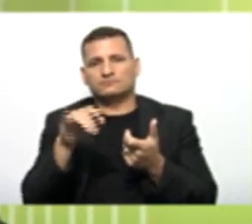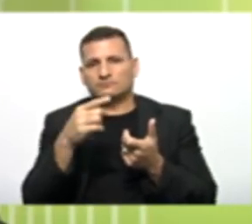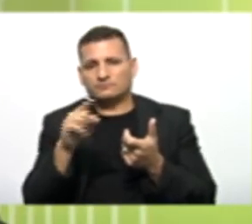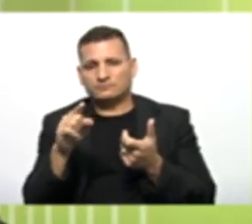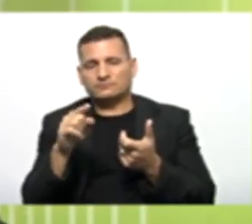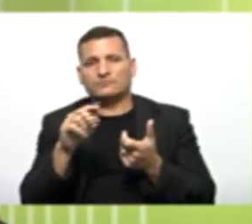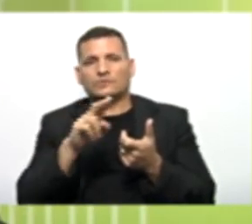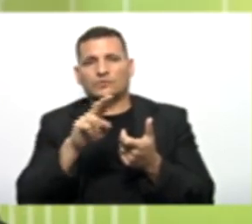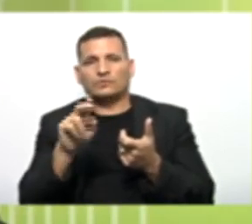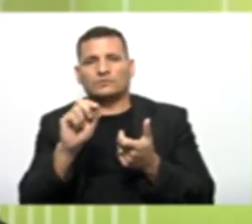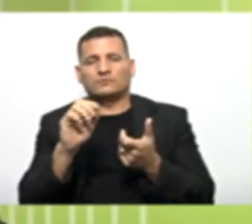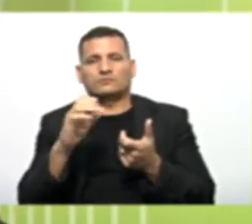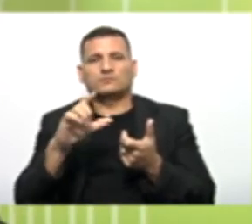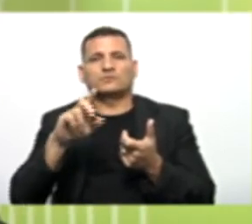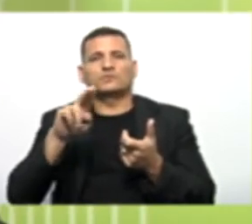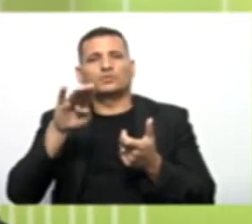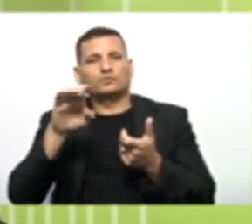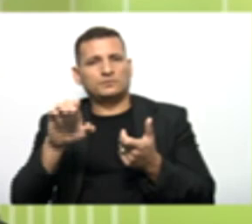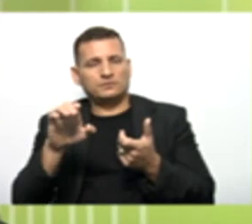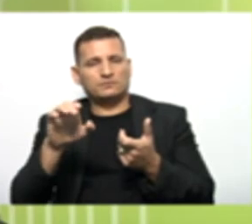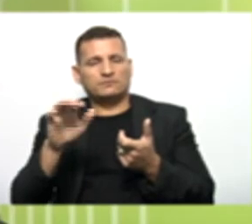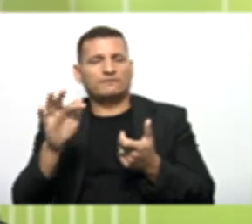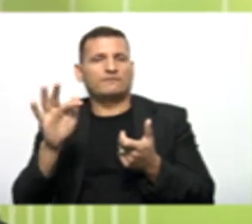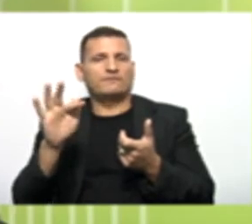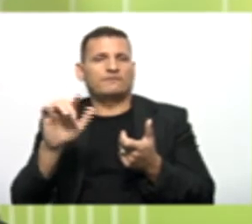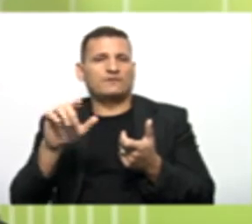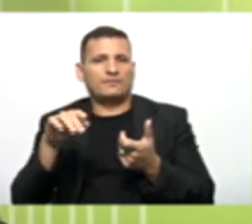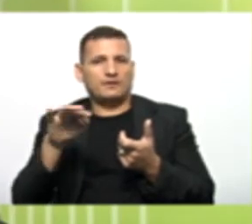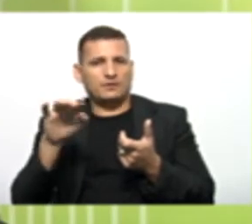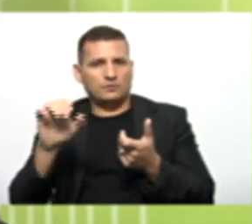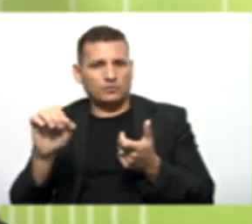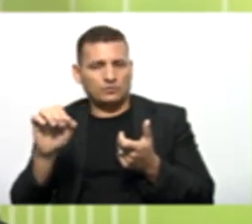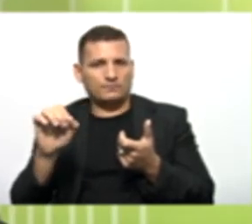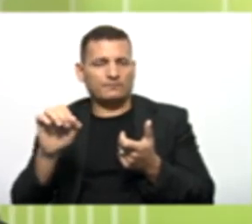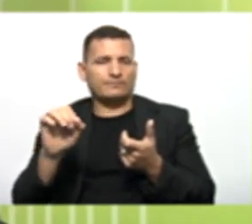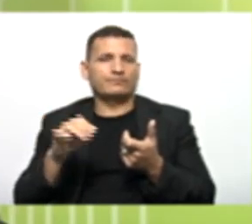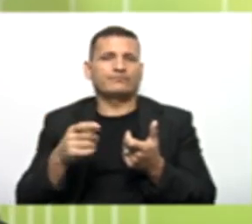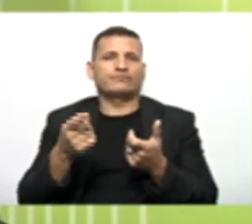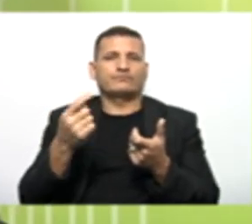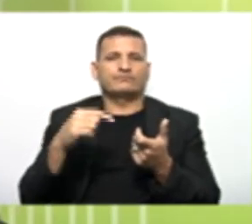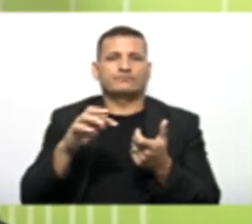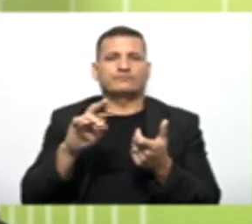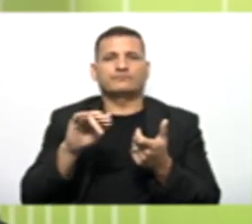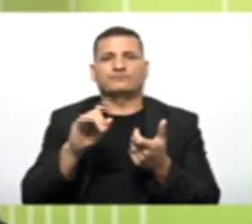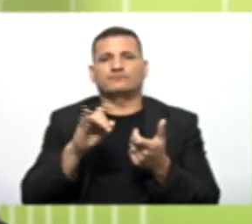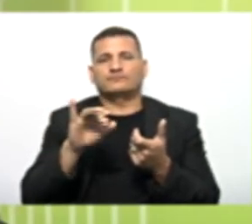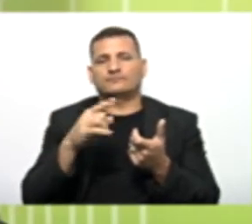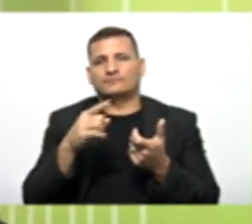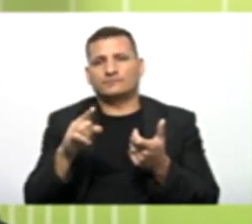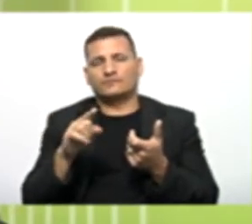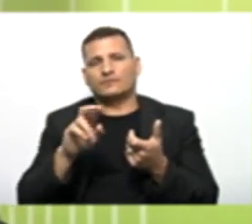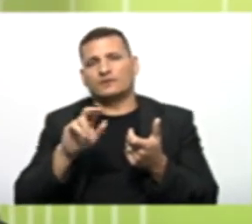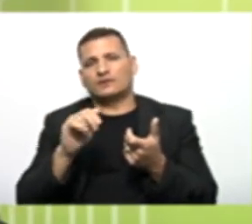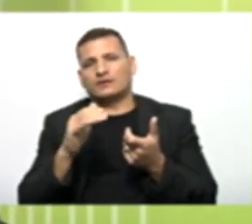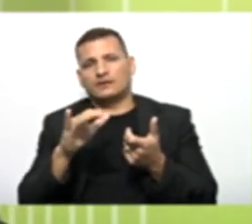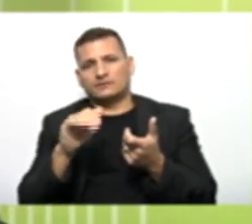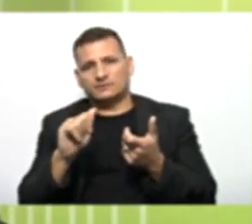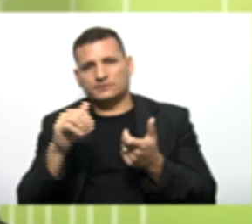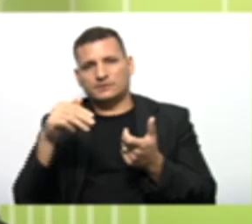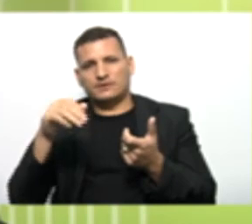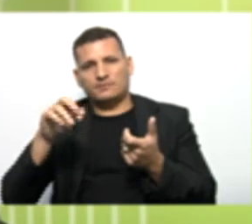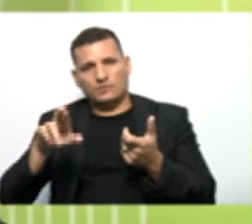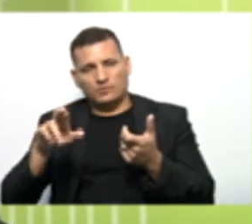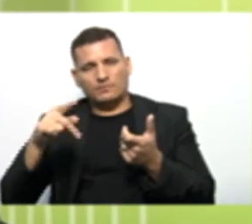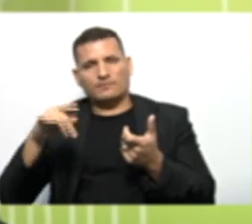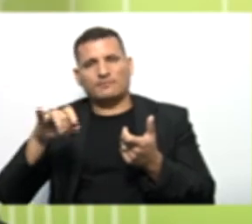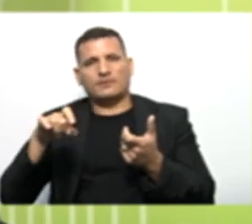nome foi Para clube de regatos Flamengo Referência ao nome Da classe filha E a tradição Raça, amor E paixão Que também